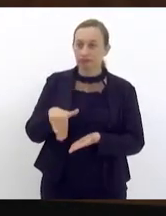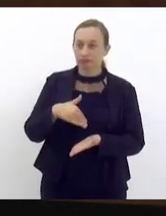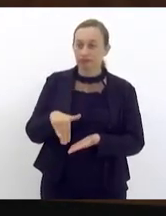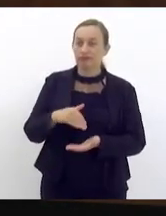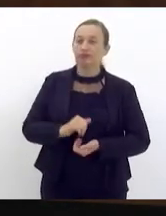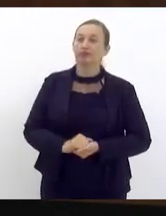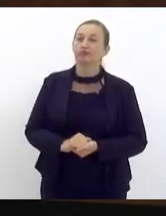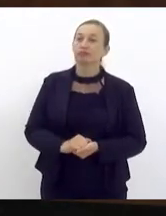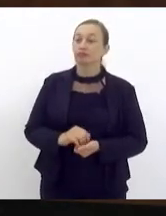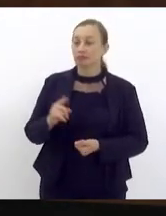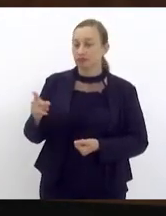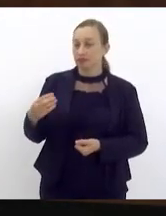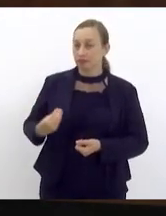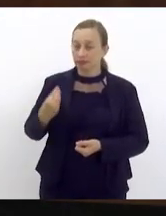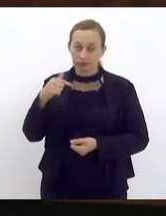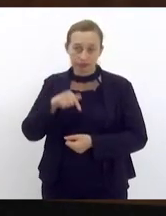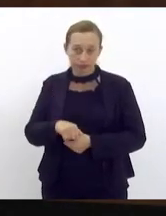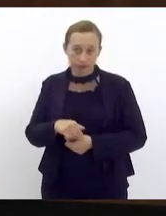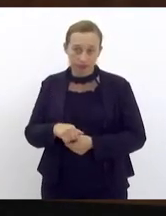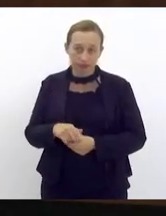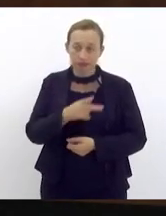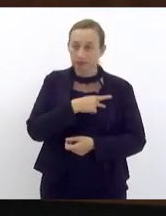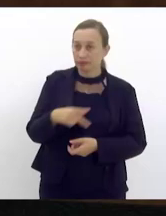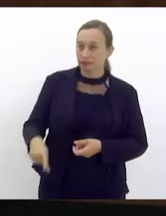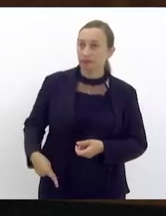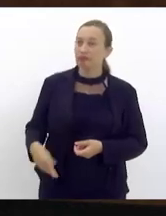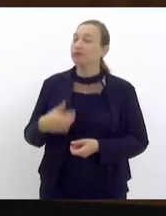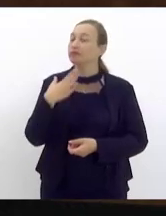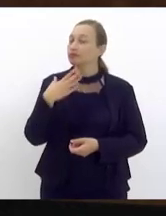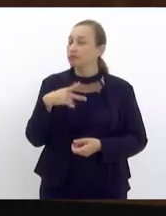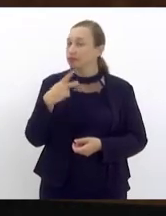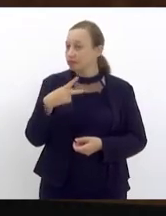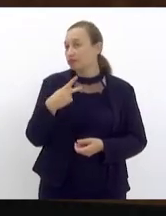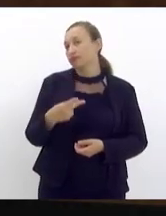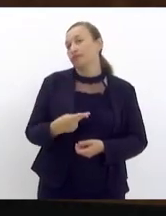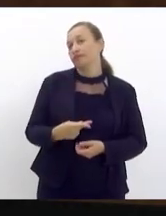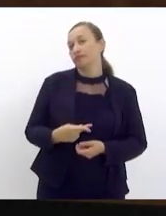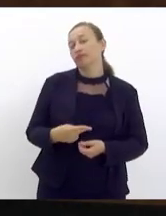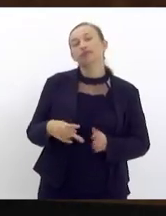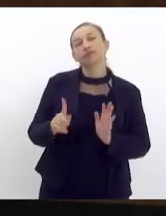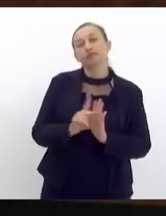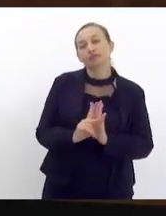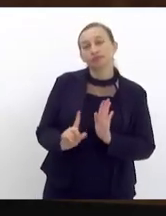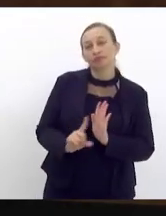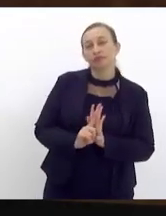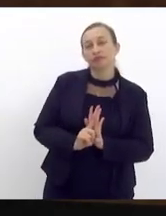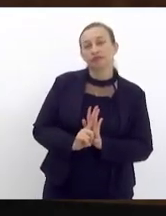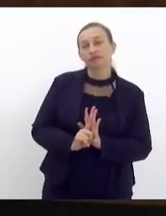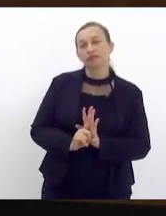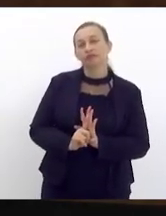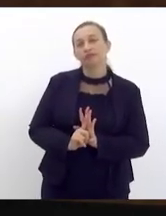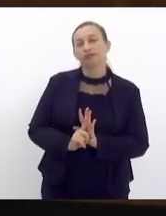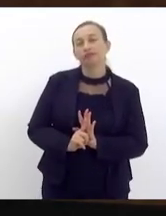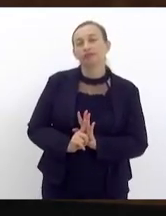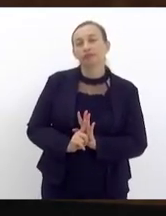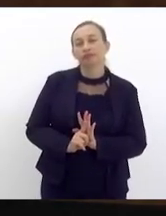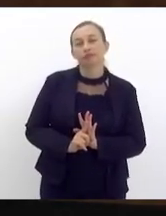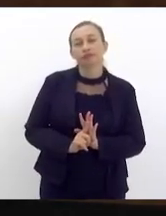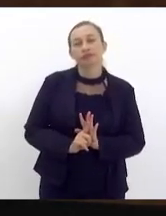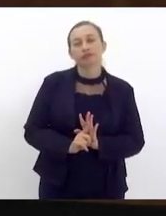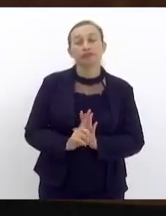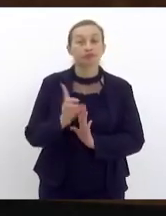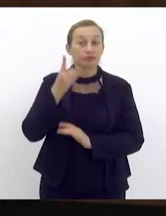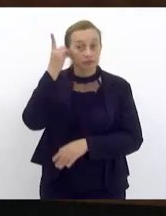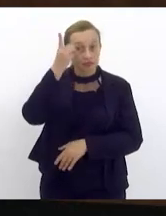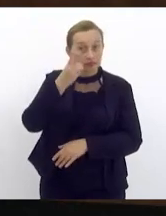e quando ela esteve aqui presidente eu fiz uma ponderação sobre um projeto de lei que é da autoria da